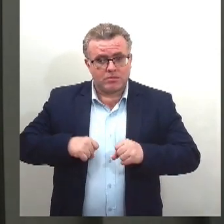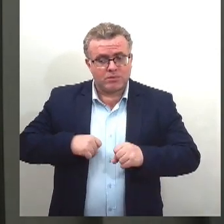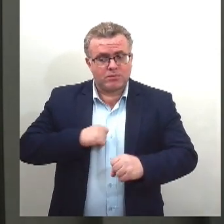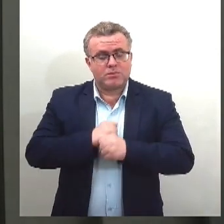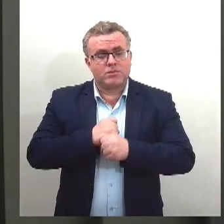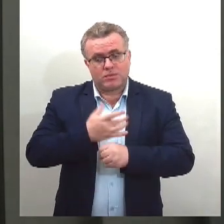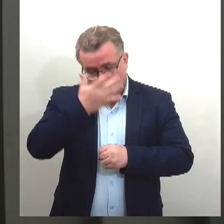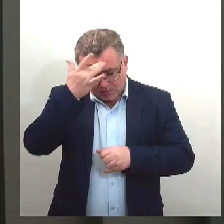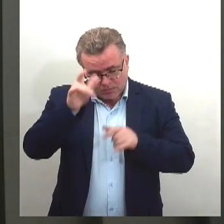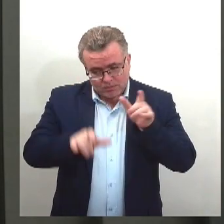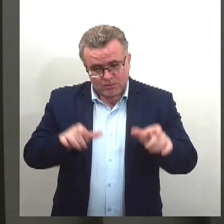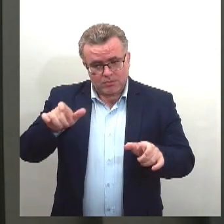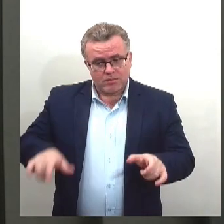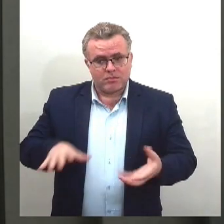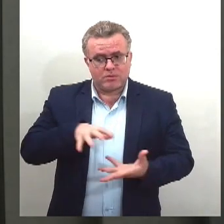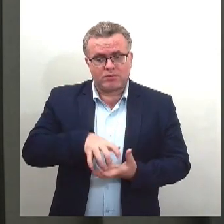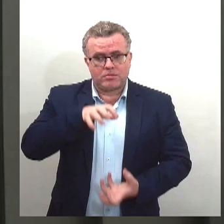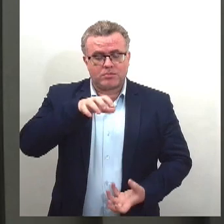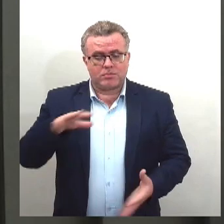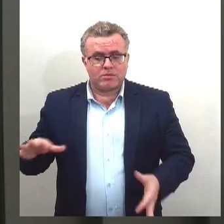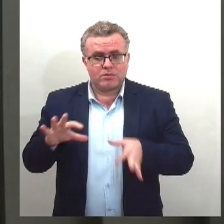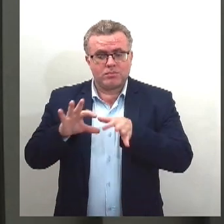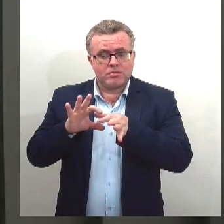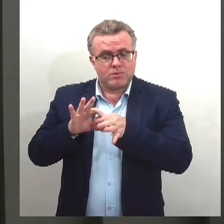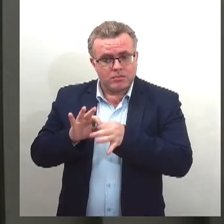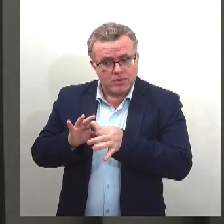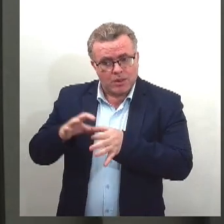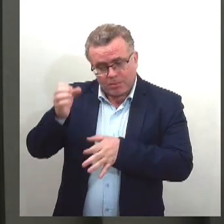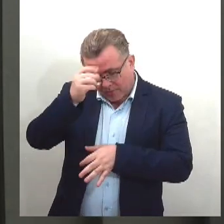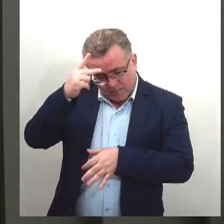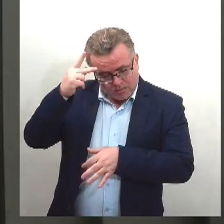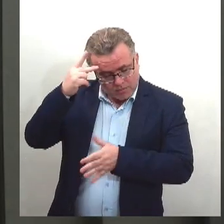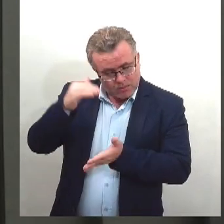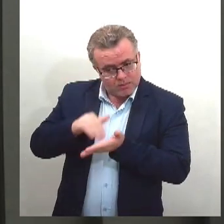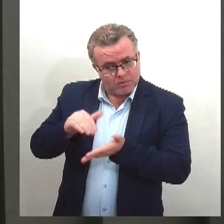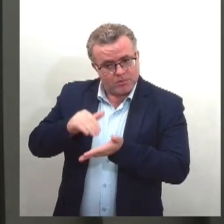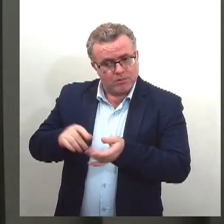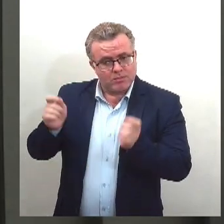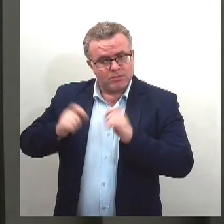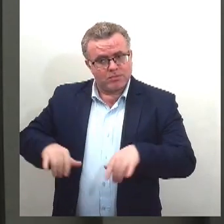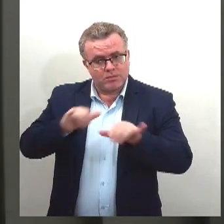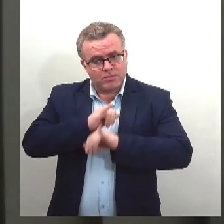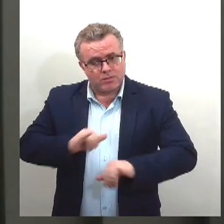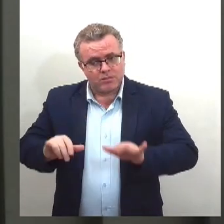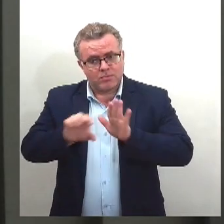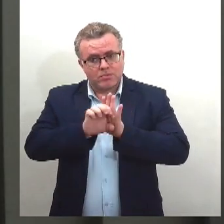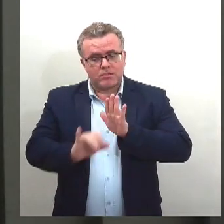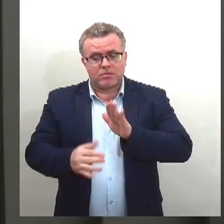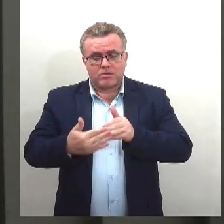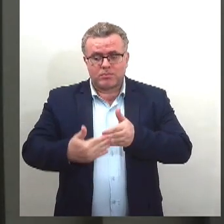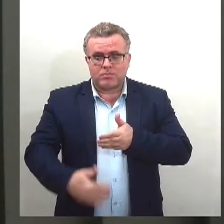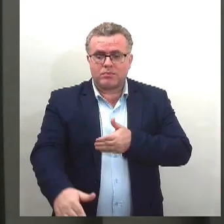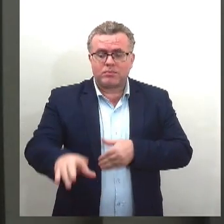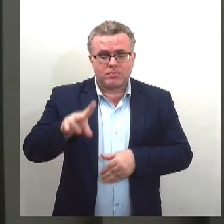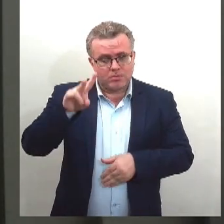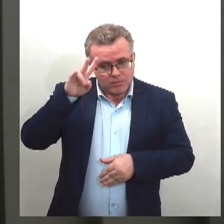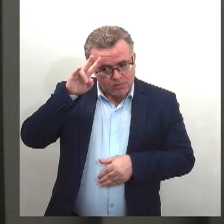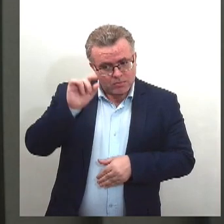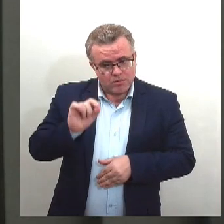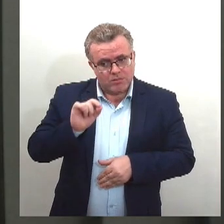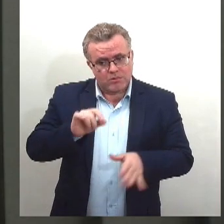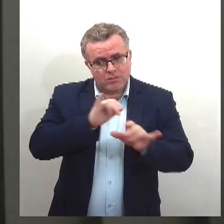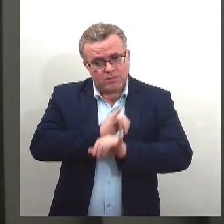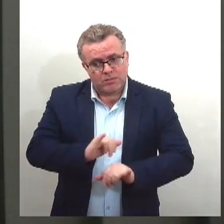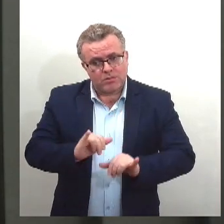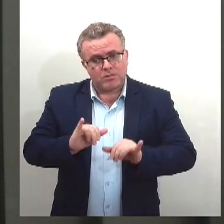parceria com a Prefeitura de Aracaju, publicou no Diário Oficial do Município, na última segunda-feira, o resultado definitivo da seleção